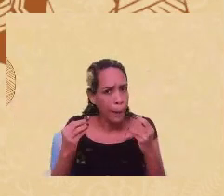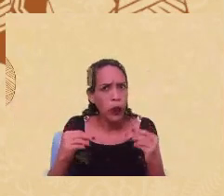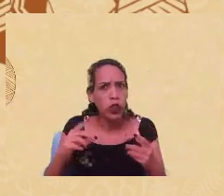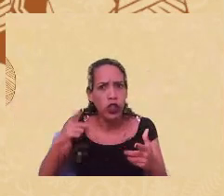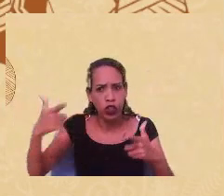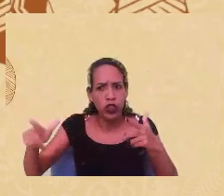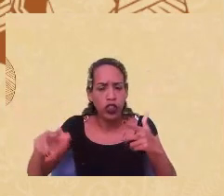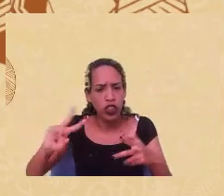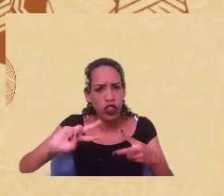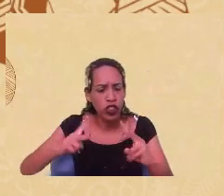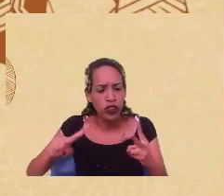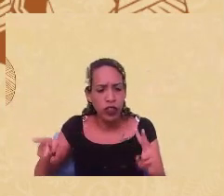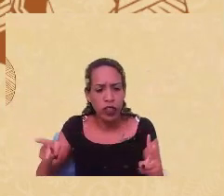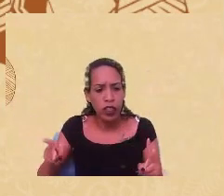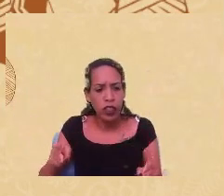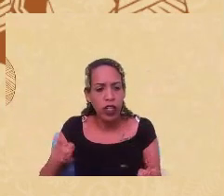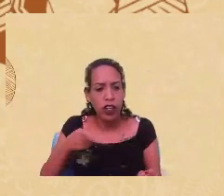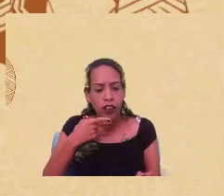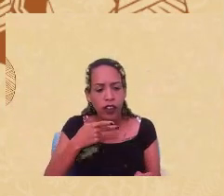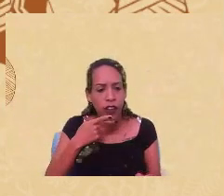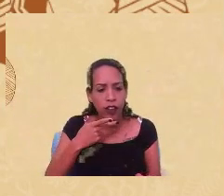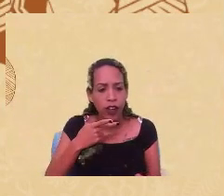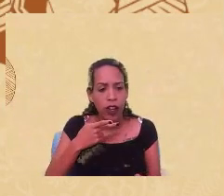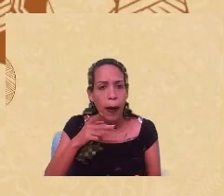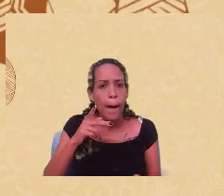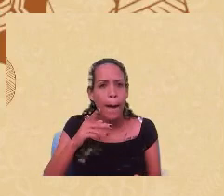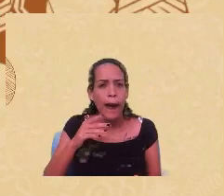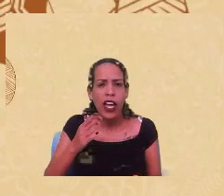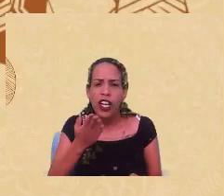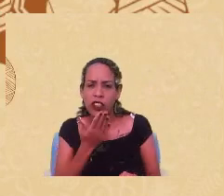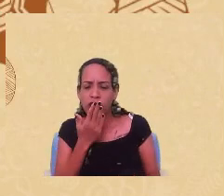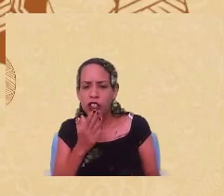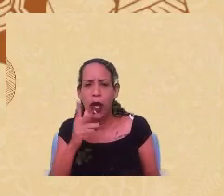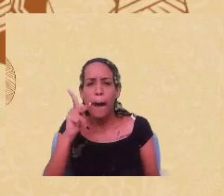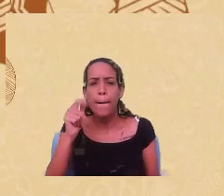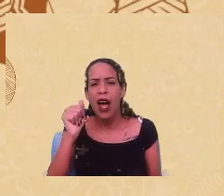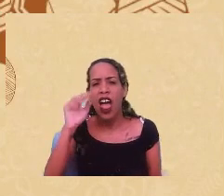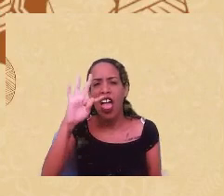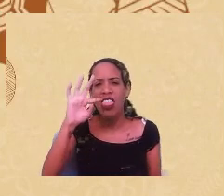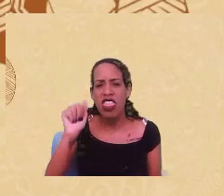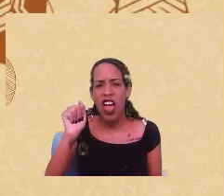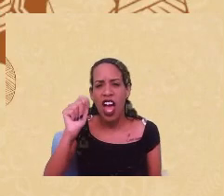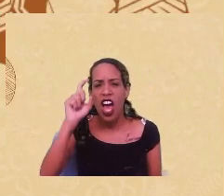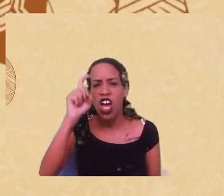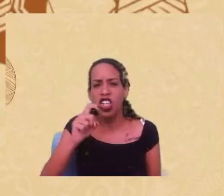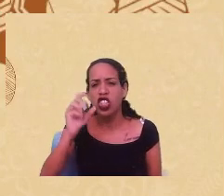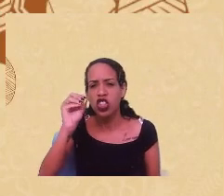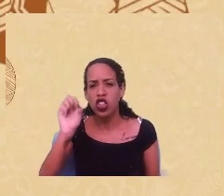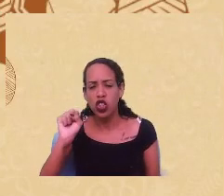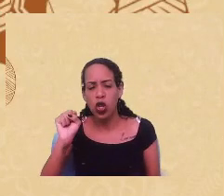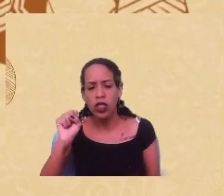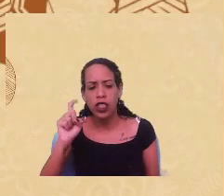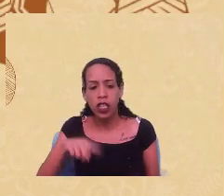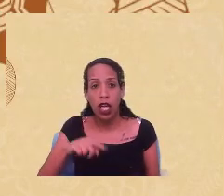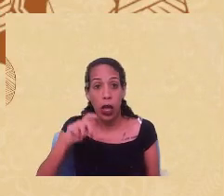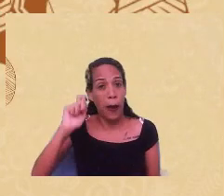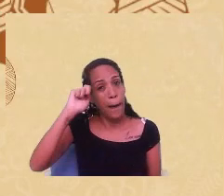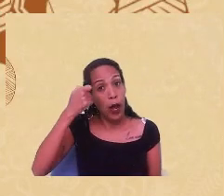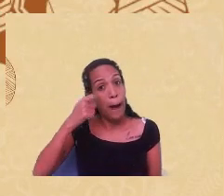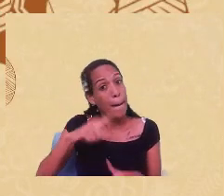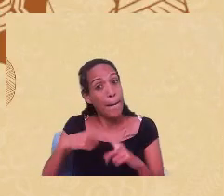Guarani, Caiová, Patachóia, etc. Que negros, embora o racismo tente